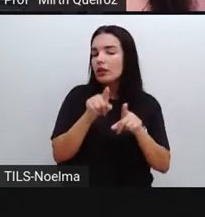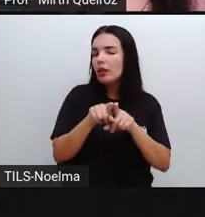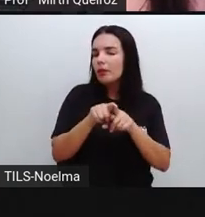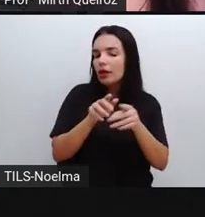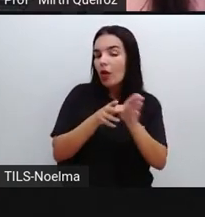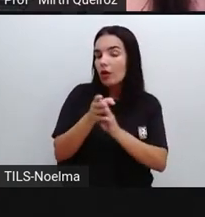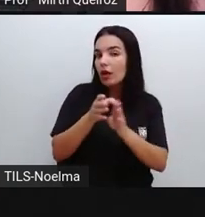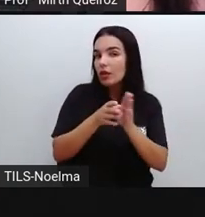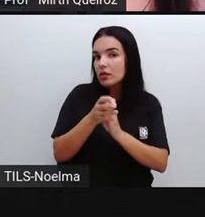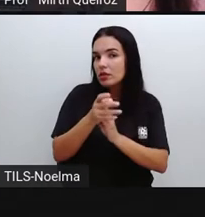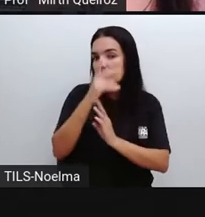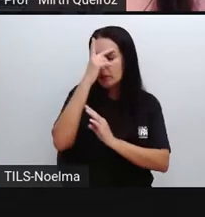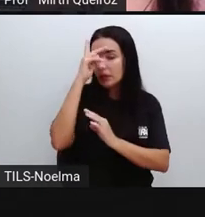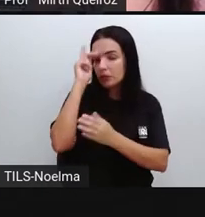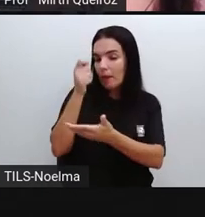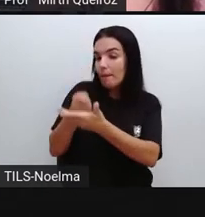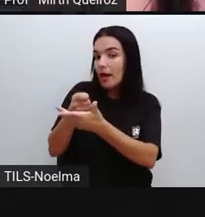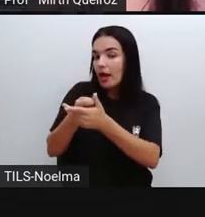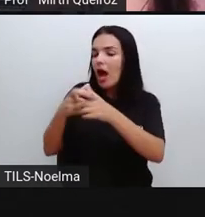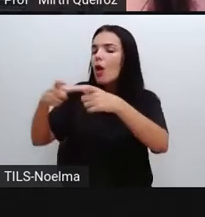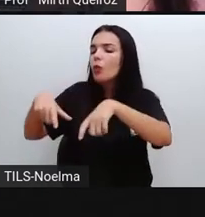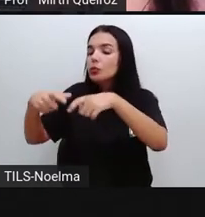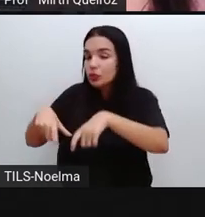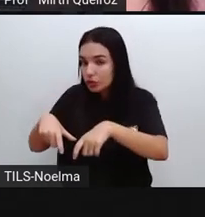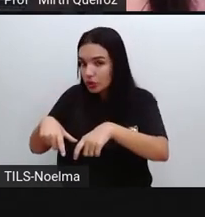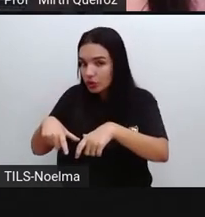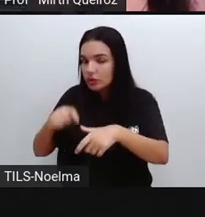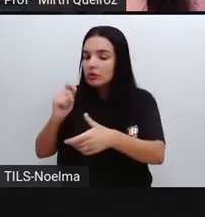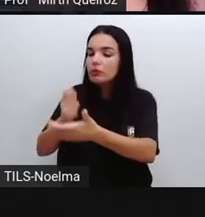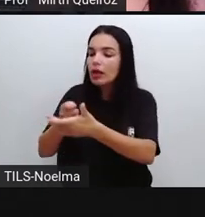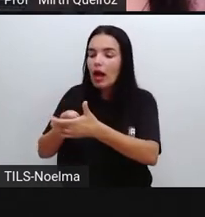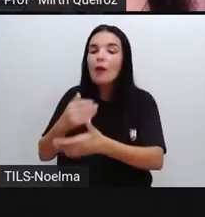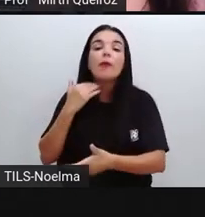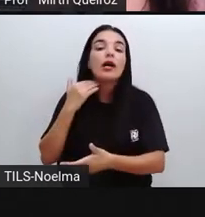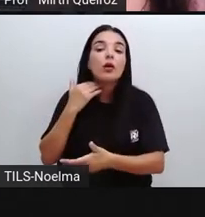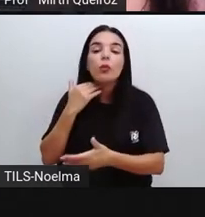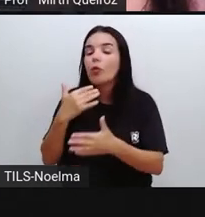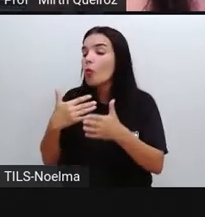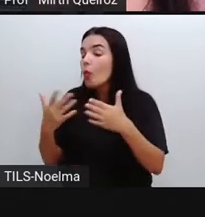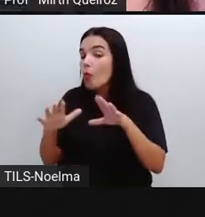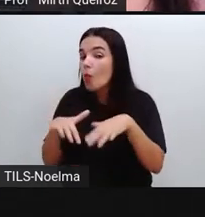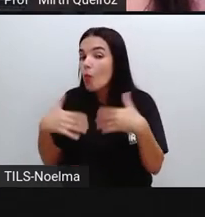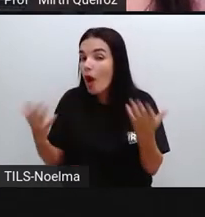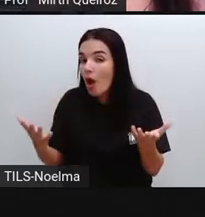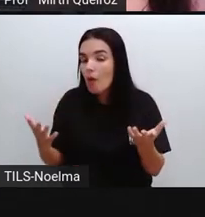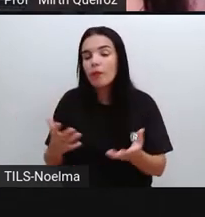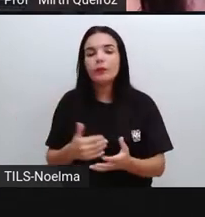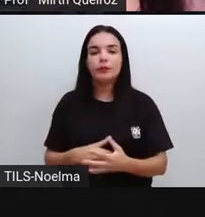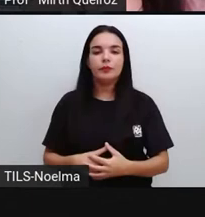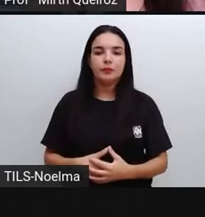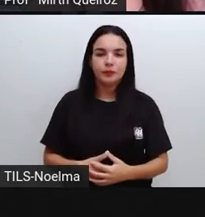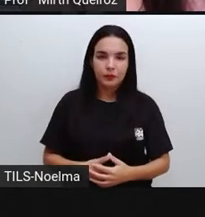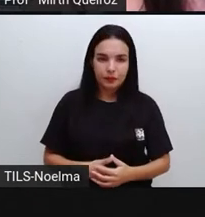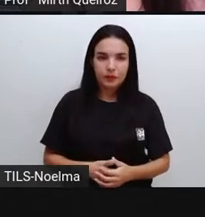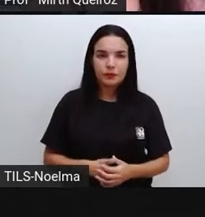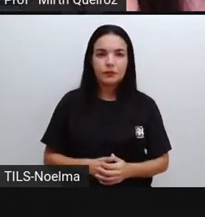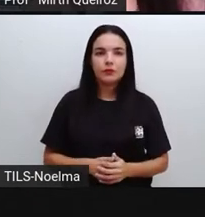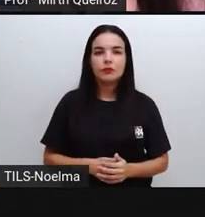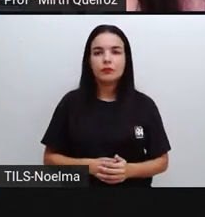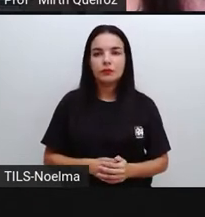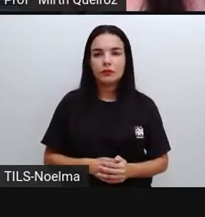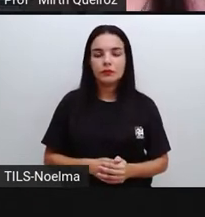a quitar esse débito, né? Onde a gente vai ter o valor ali do débito, a data, né? O